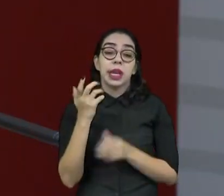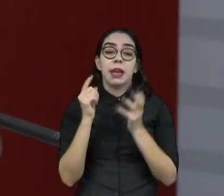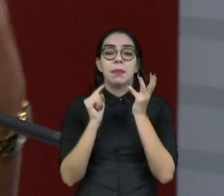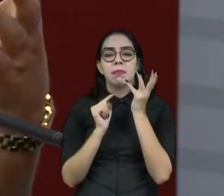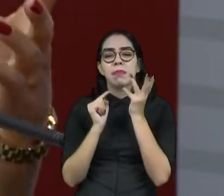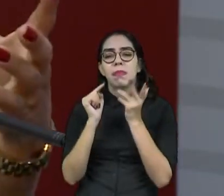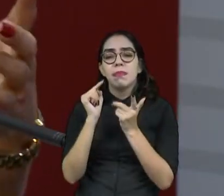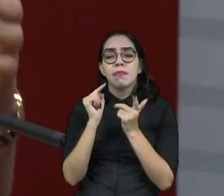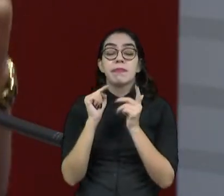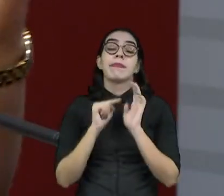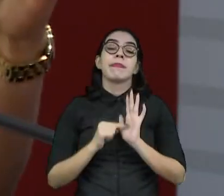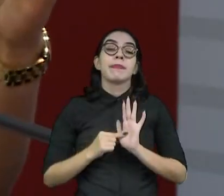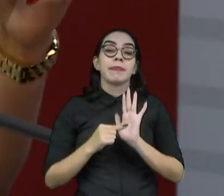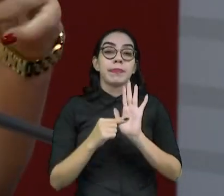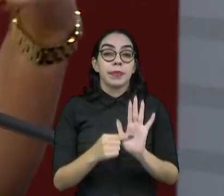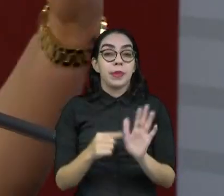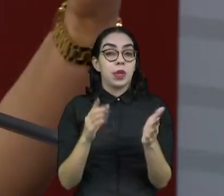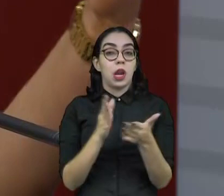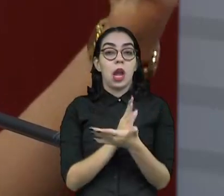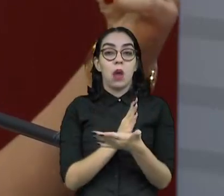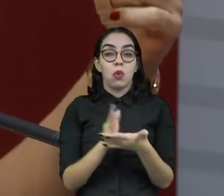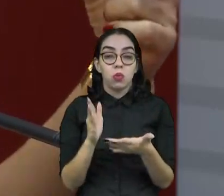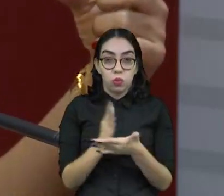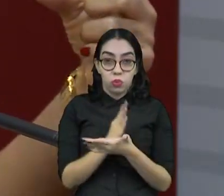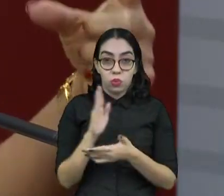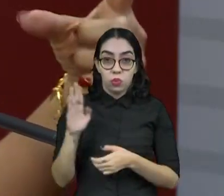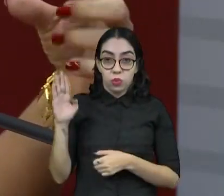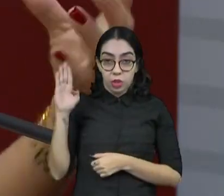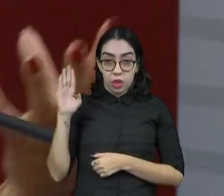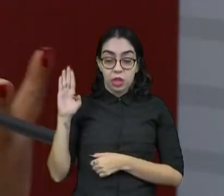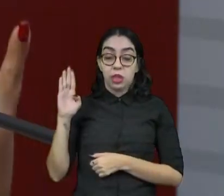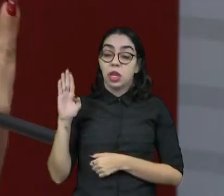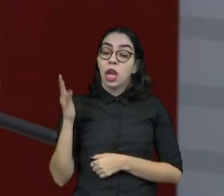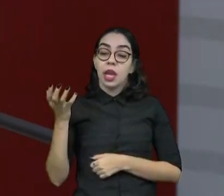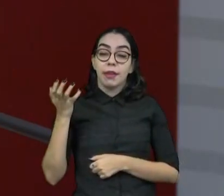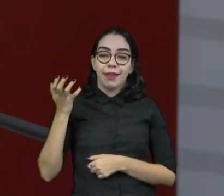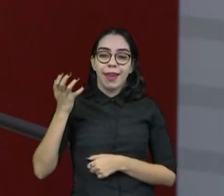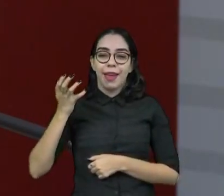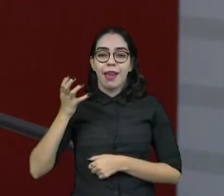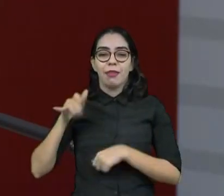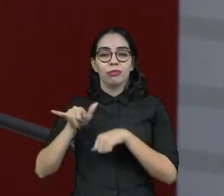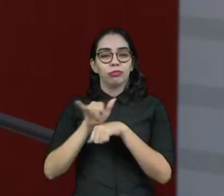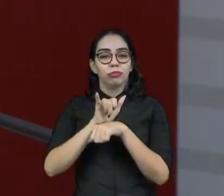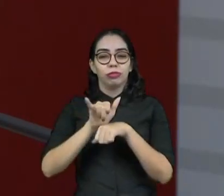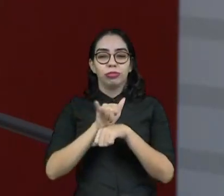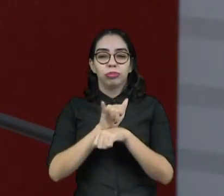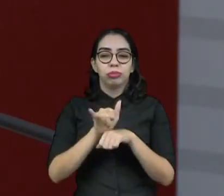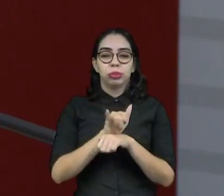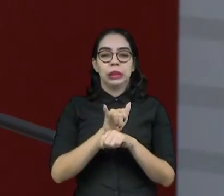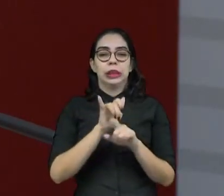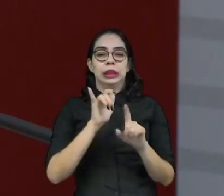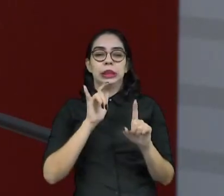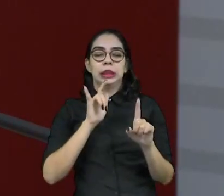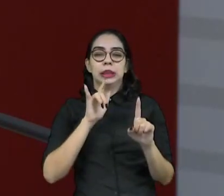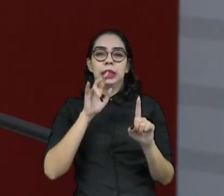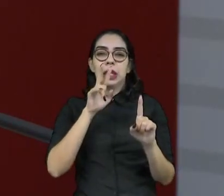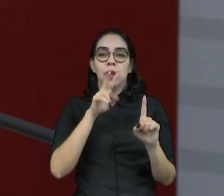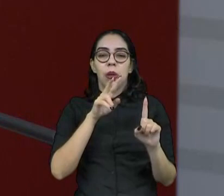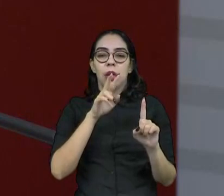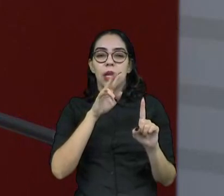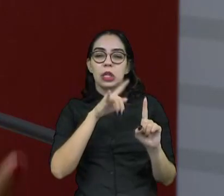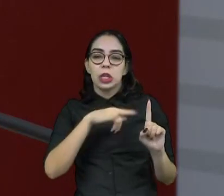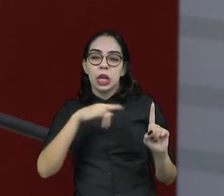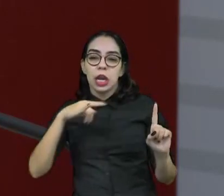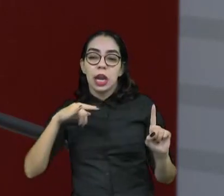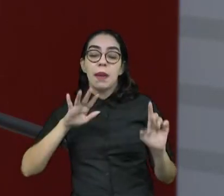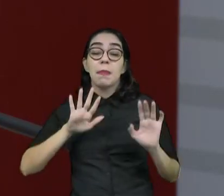Então, e também os candidatos pegam aquele trecho que favorece e divulgam. Então, para a população, o sentimento é